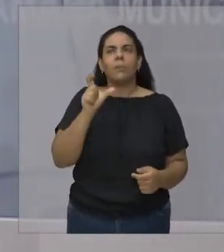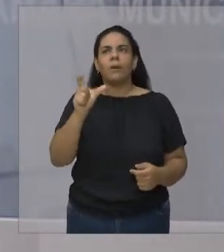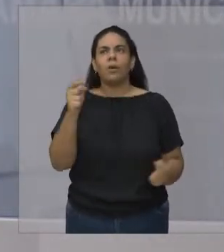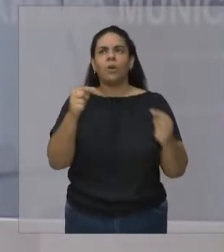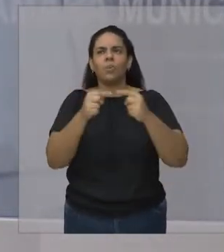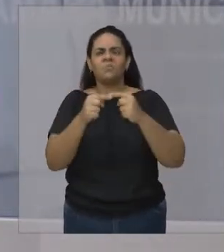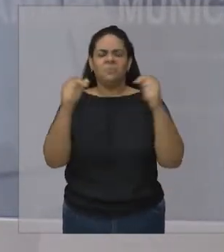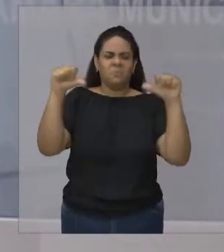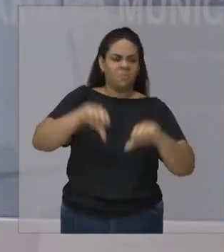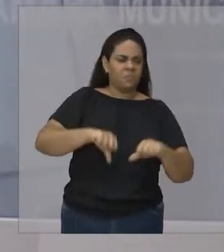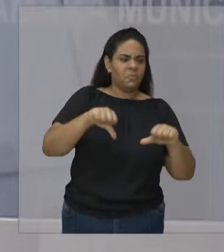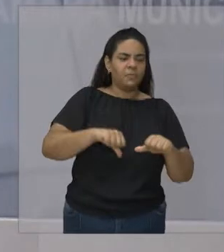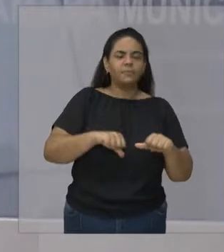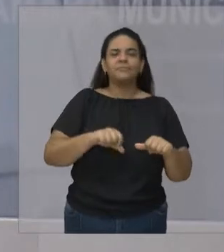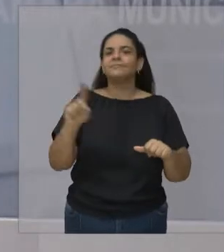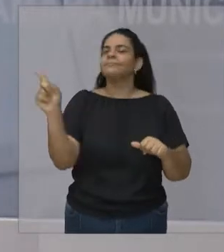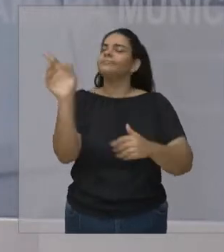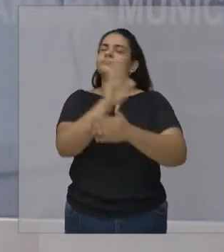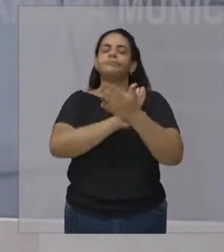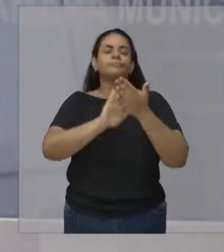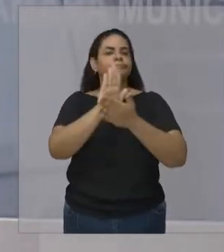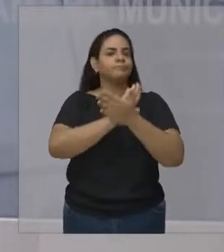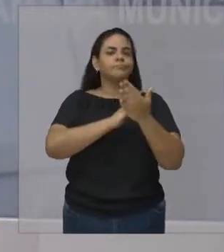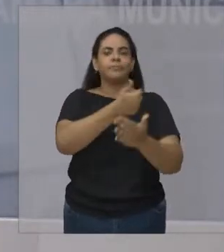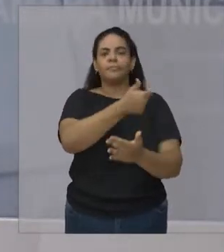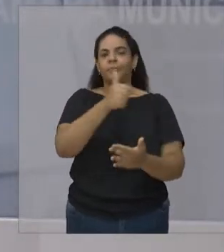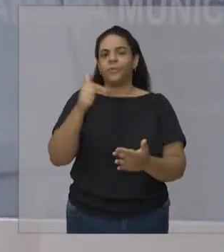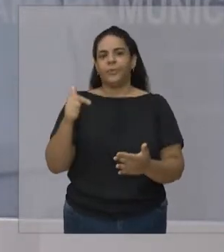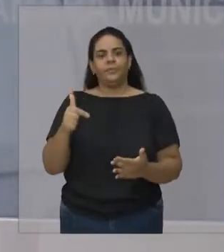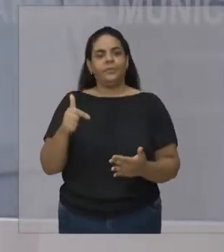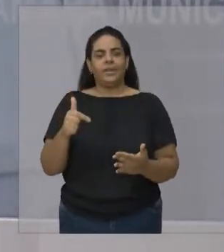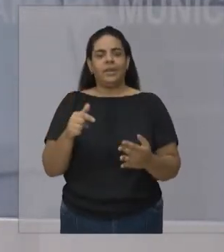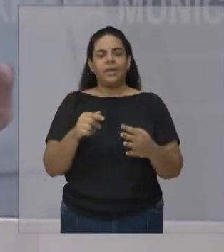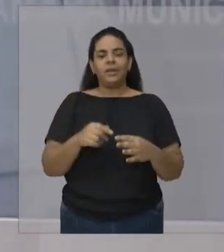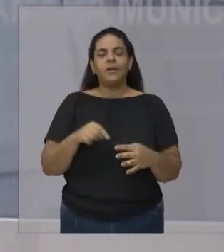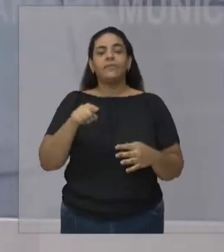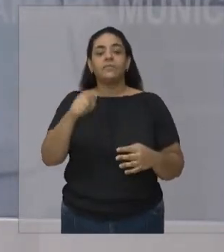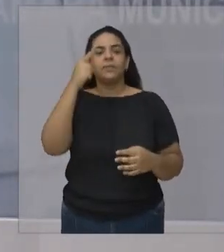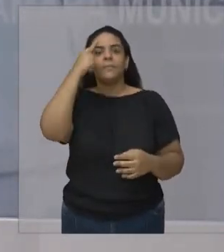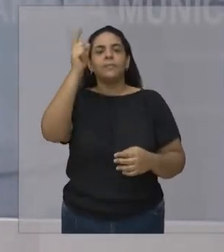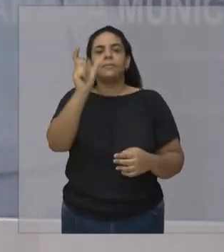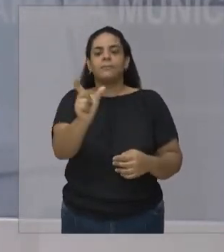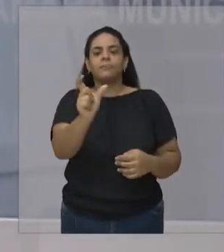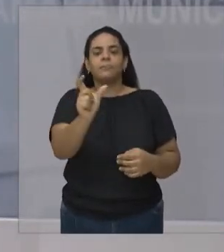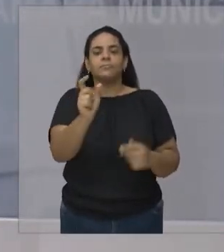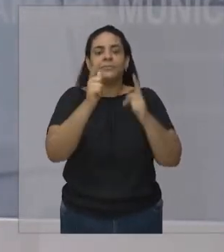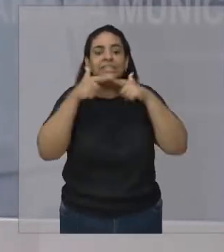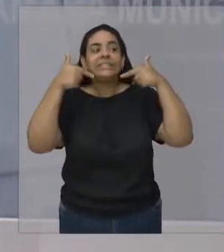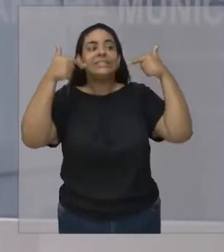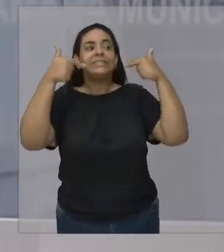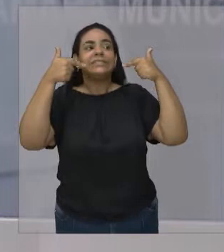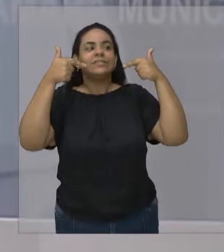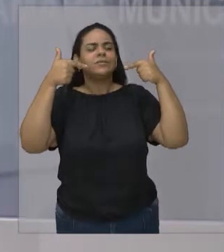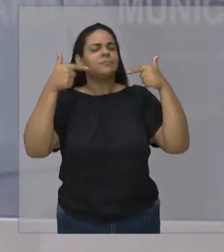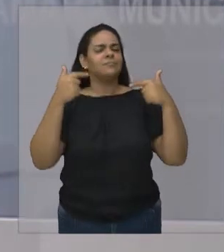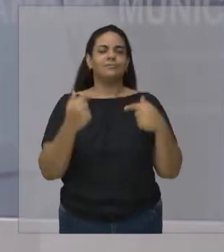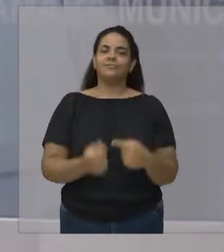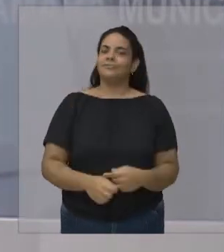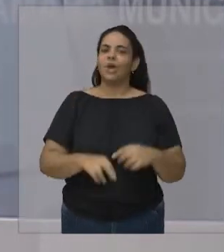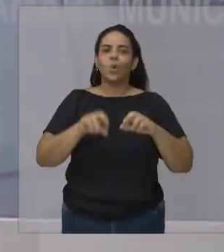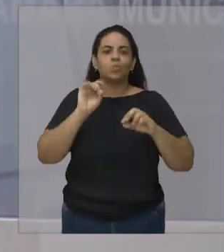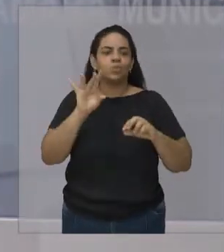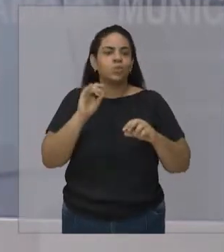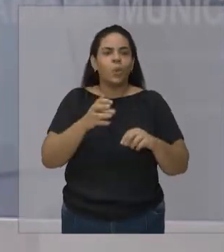Quando se fala de sorriso ou sorria E é isso que o sorriso é na nossa vida Por muitas